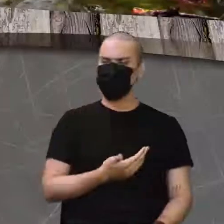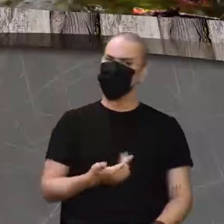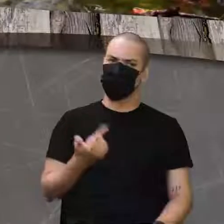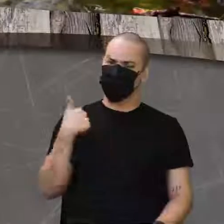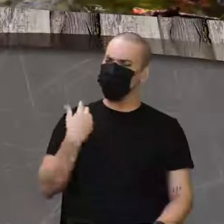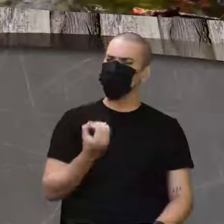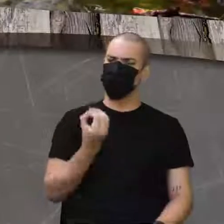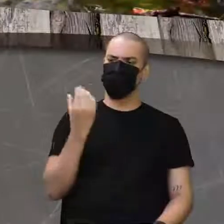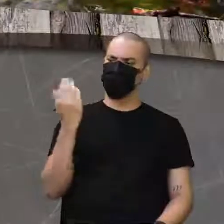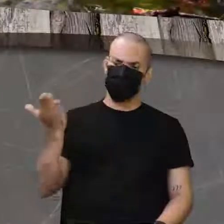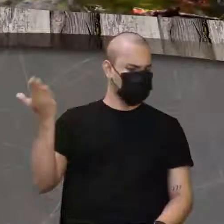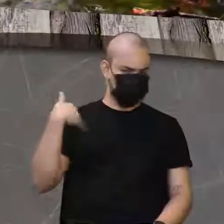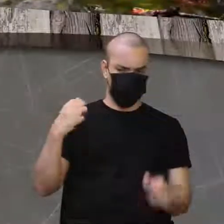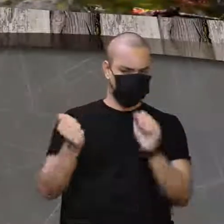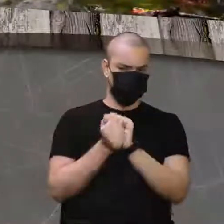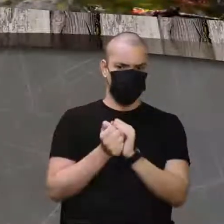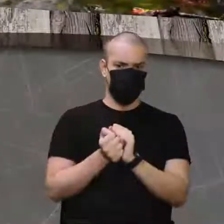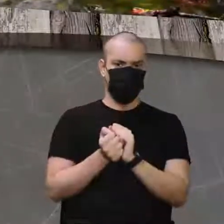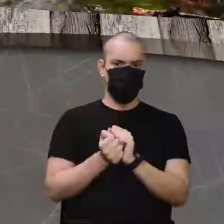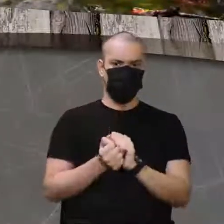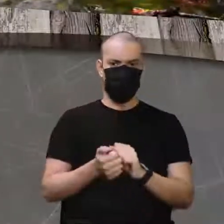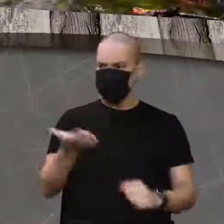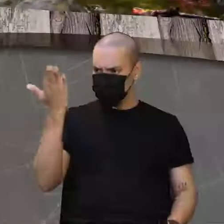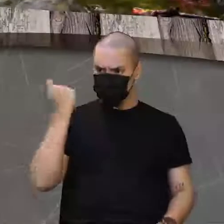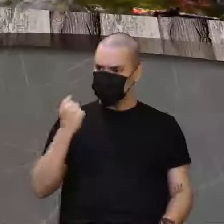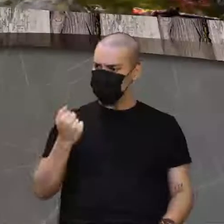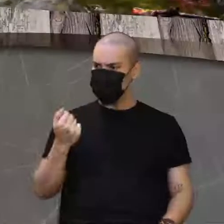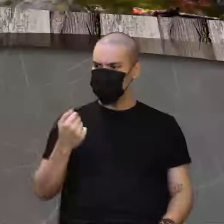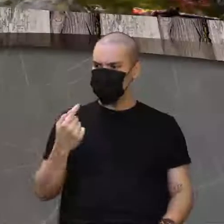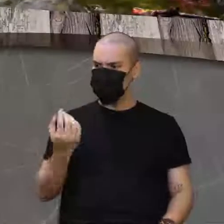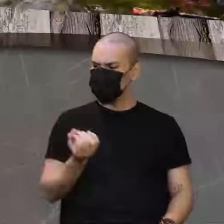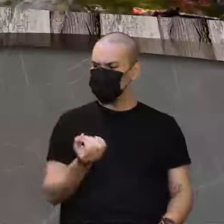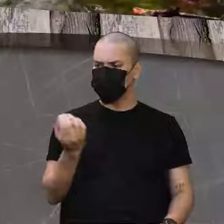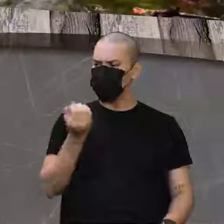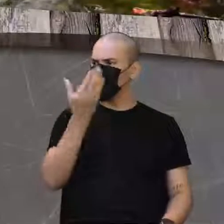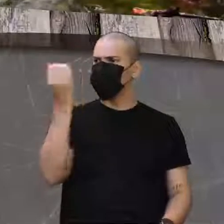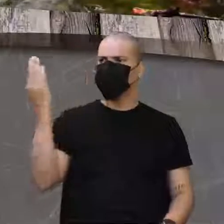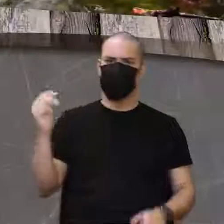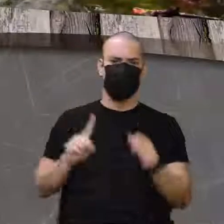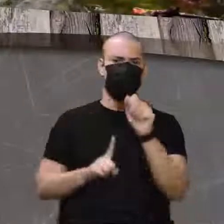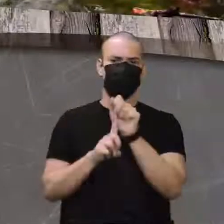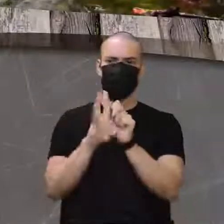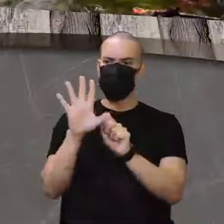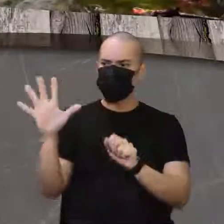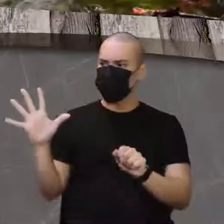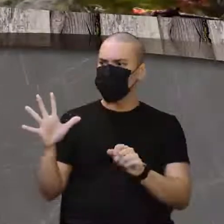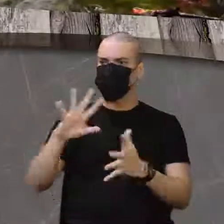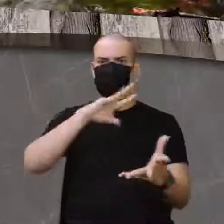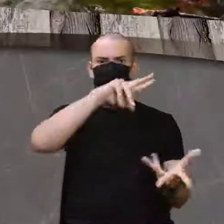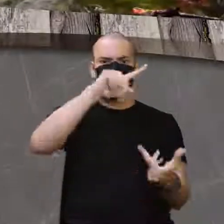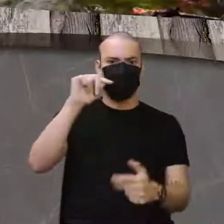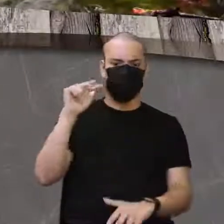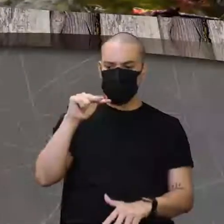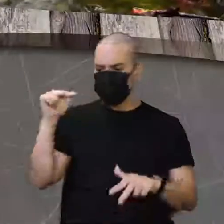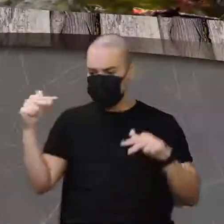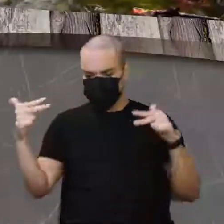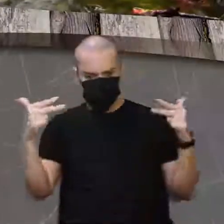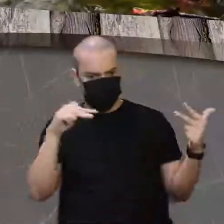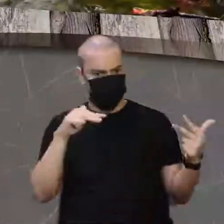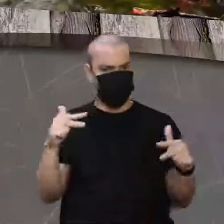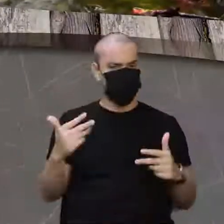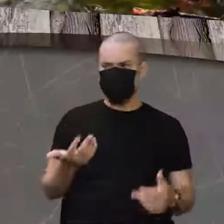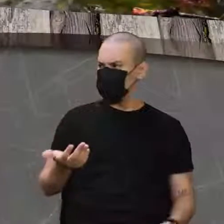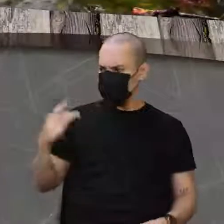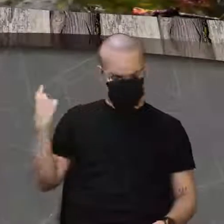viajar, tu não quer não ir comigo? Vamos lá, Silvia? Vou fazer uma viagem aí de alguns meses pra rodear o mundo, vamos lá? E o carinha, eu digo, não contou outro,